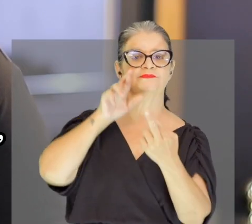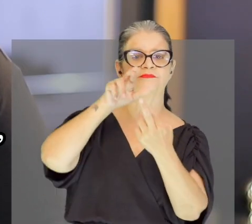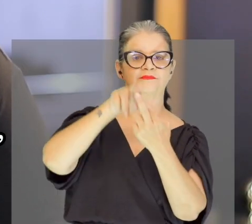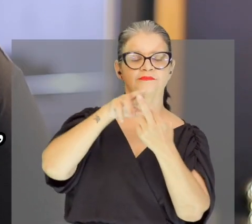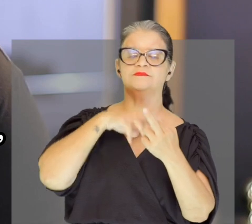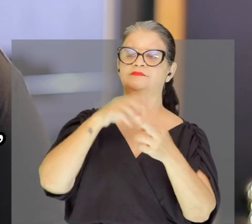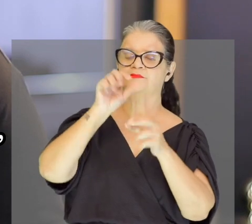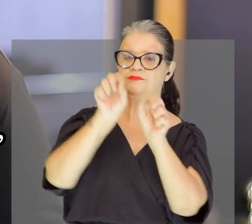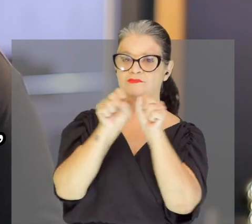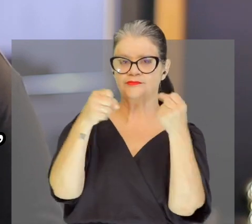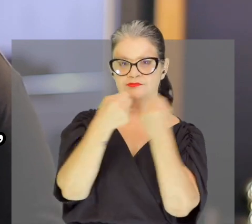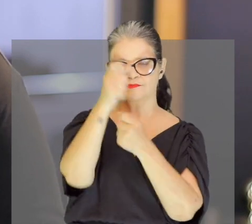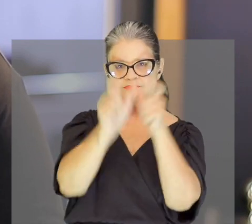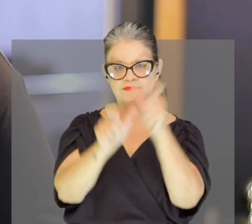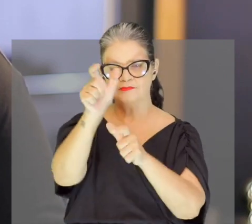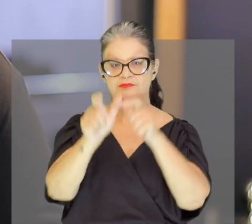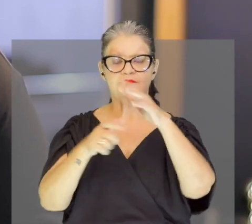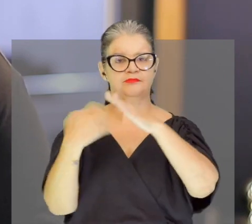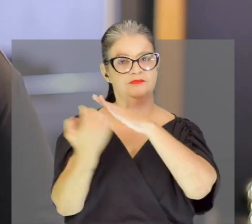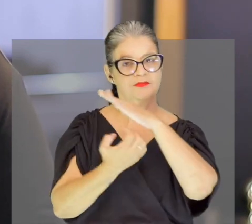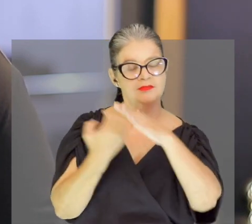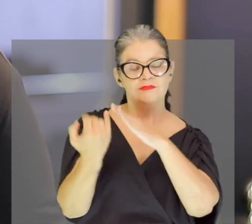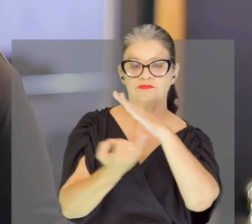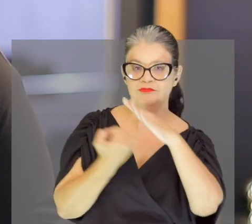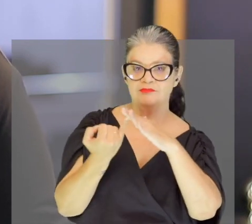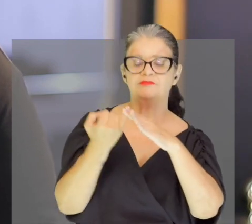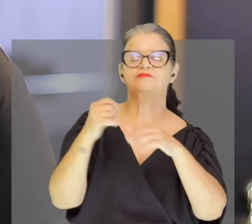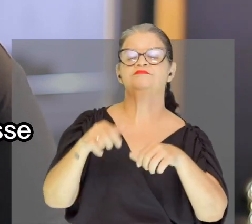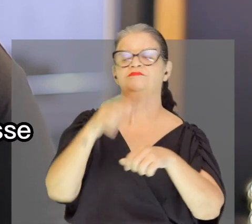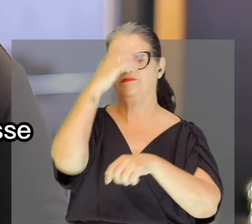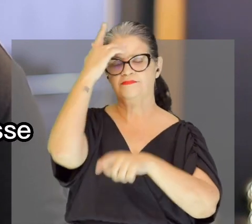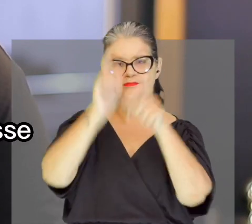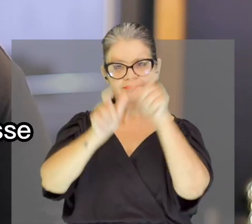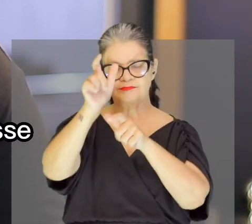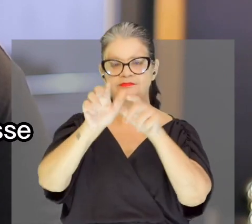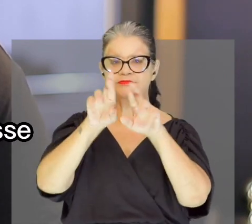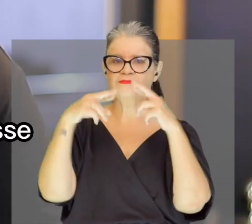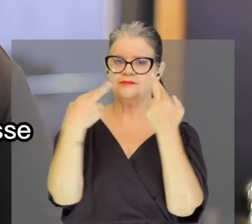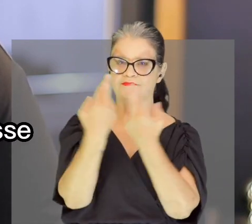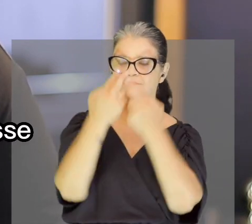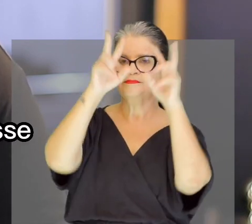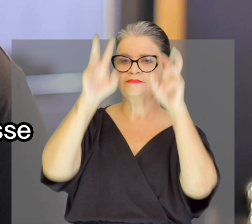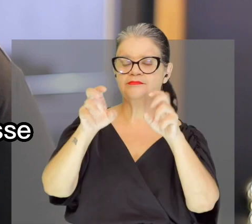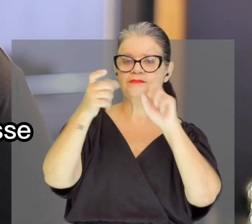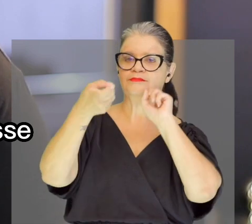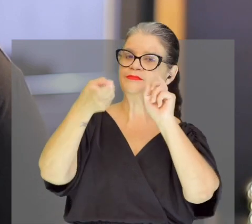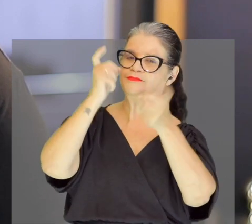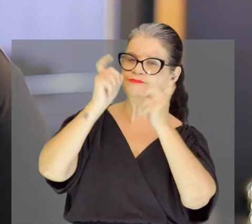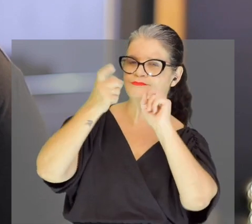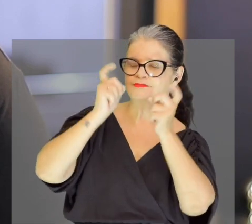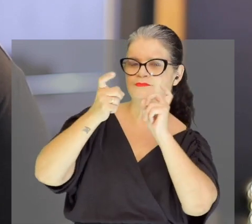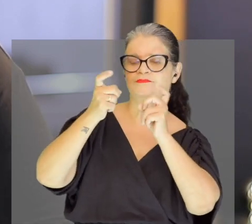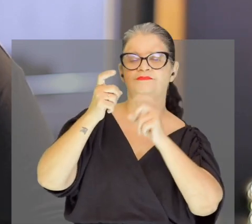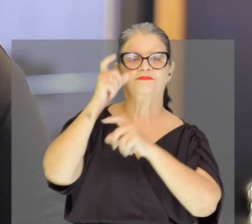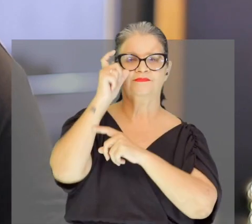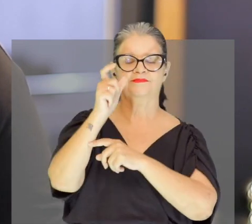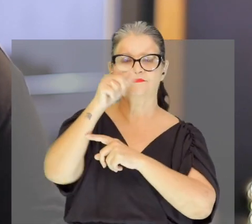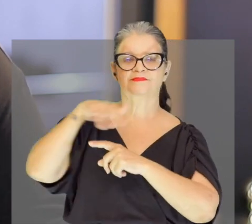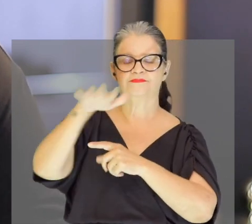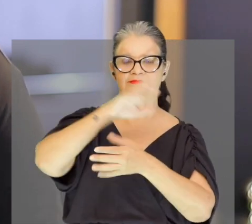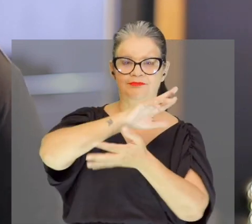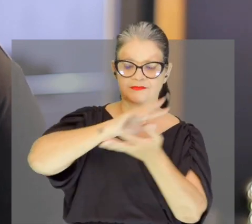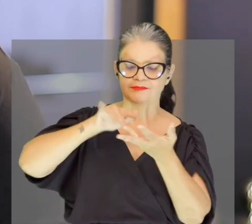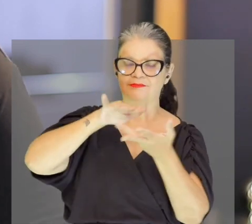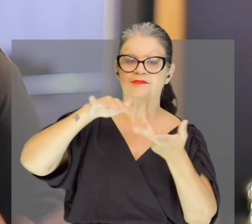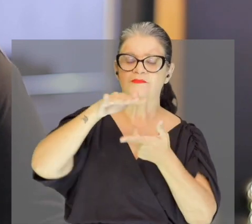que representantes da sociedade civil de entidades e de autoridades se reúnem para debater temas de interesse público nas mais